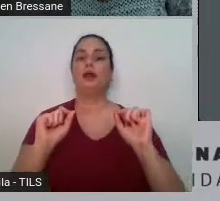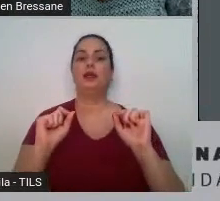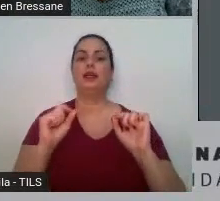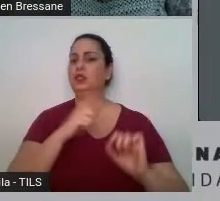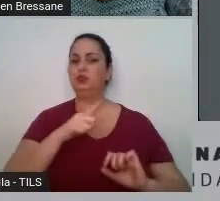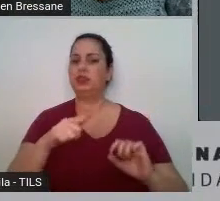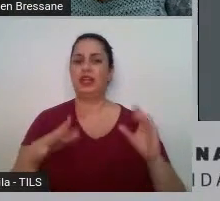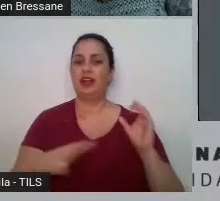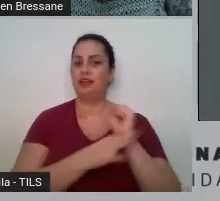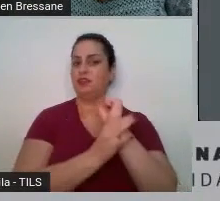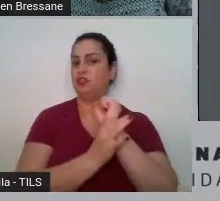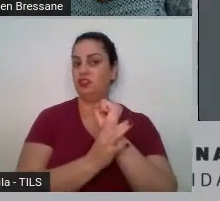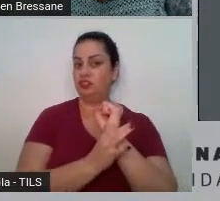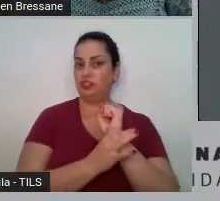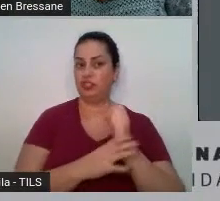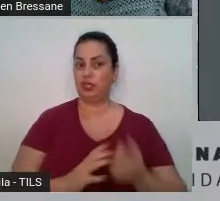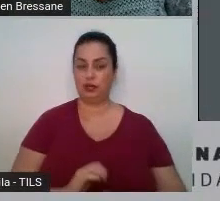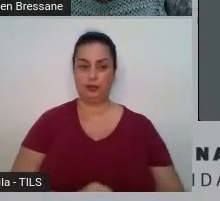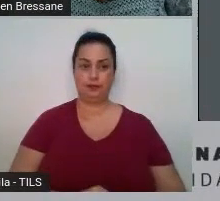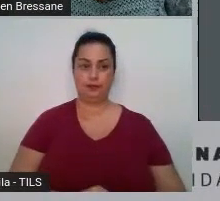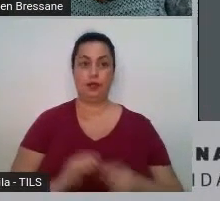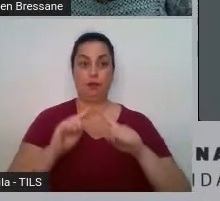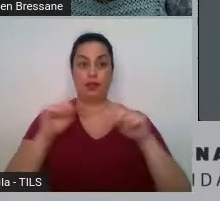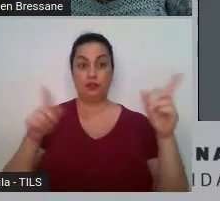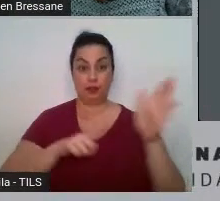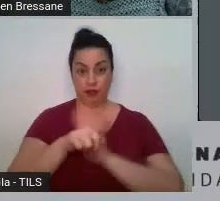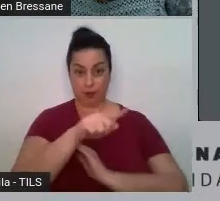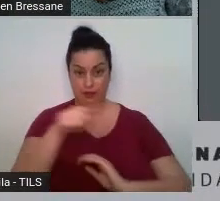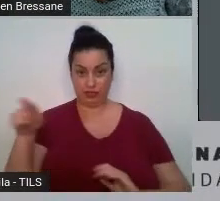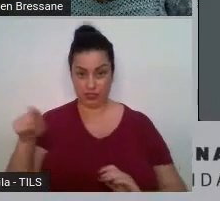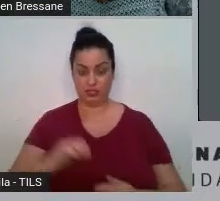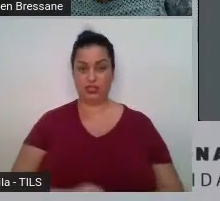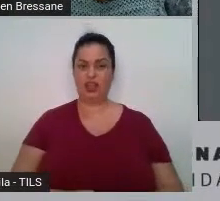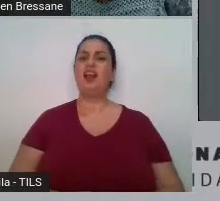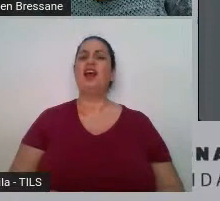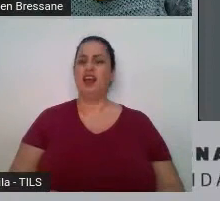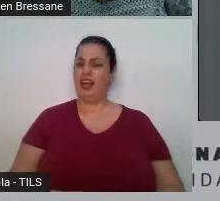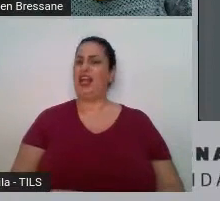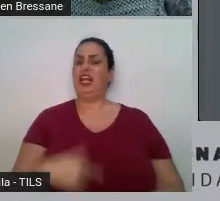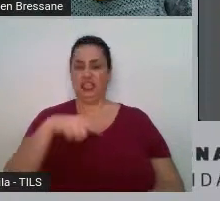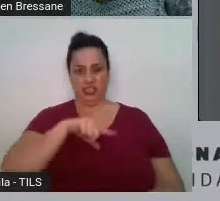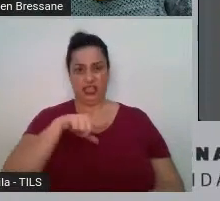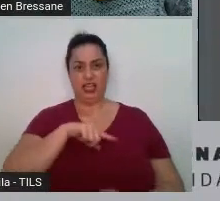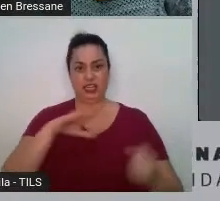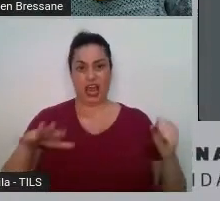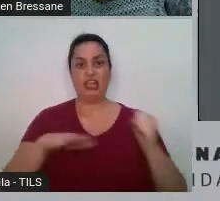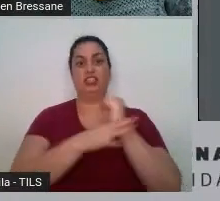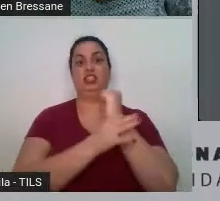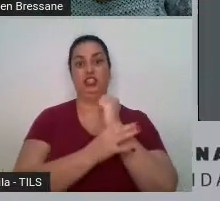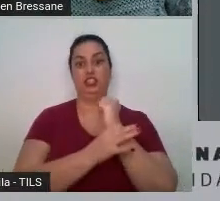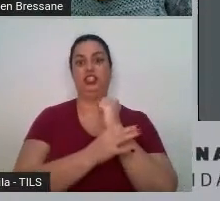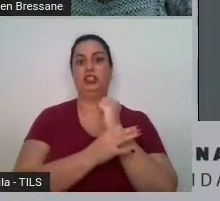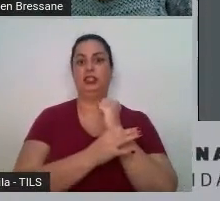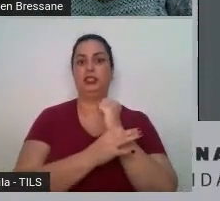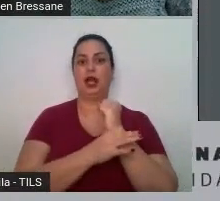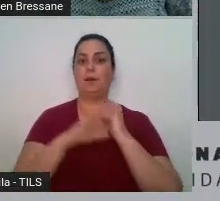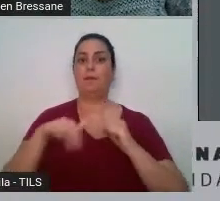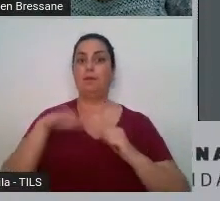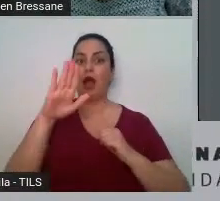vocês existe garantia mais robusta do que a entrega do fluxo de arrecadação